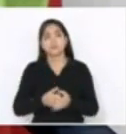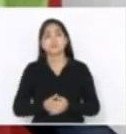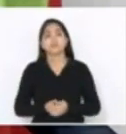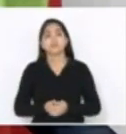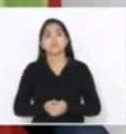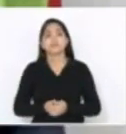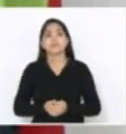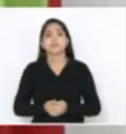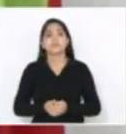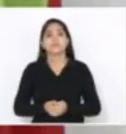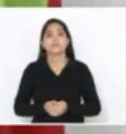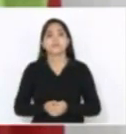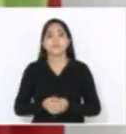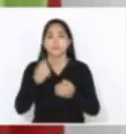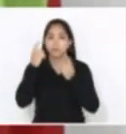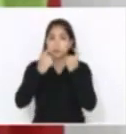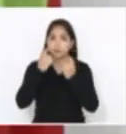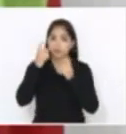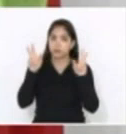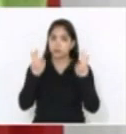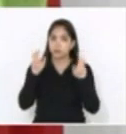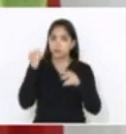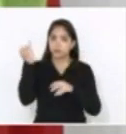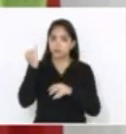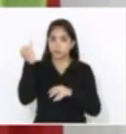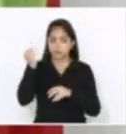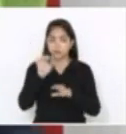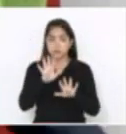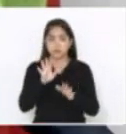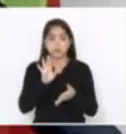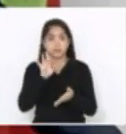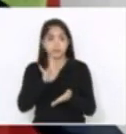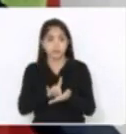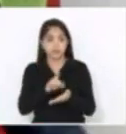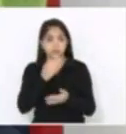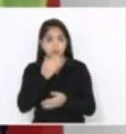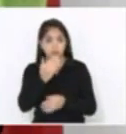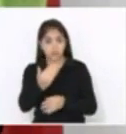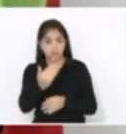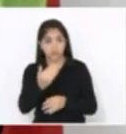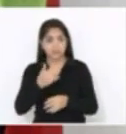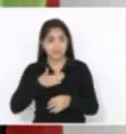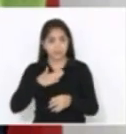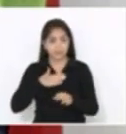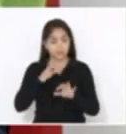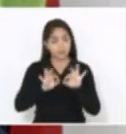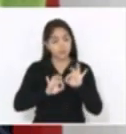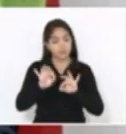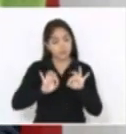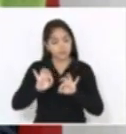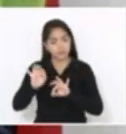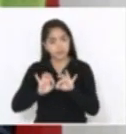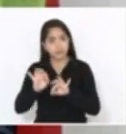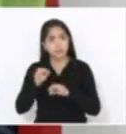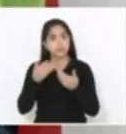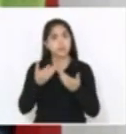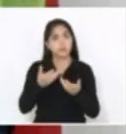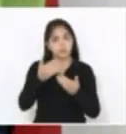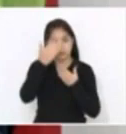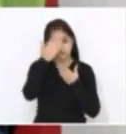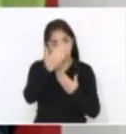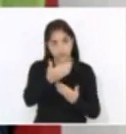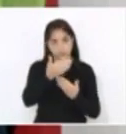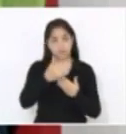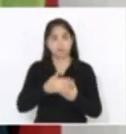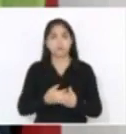assunto tão importante. Na verdade, o requerimento que eu fiz, e eu queria aqui agradecer,